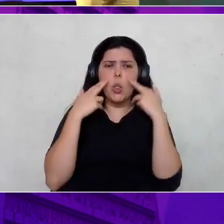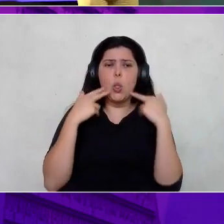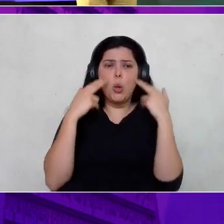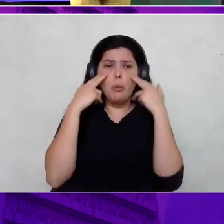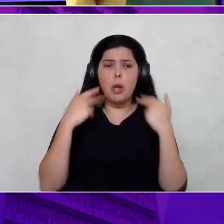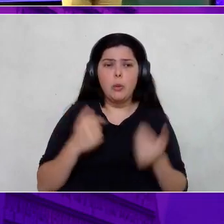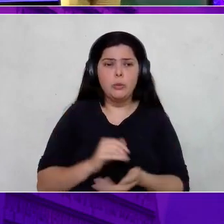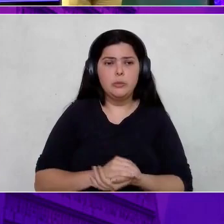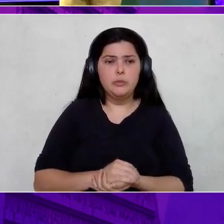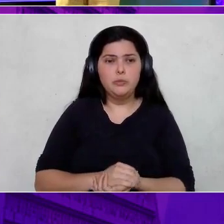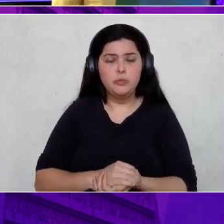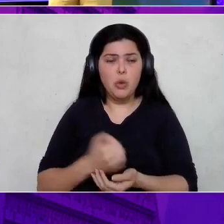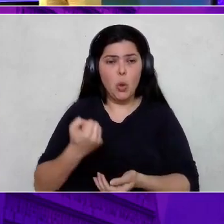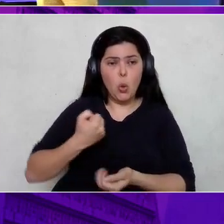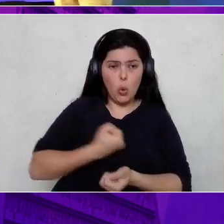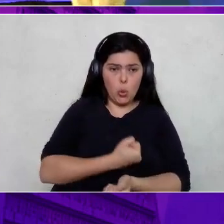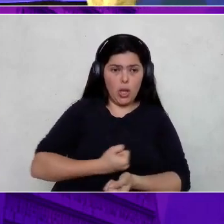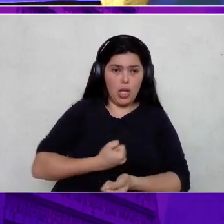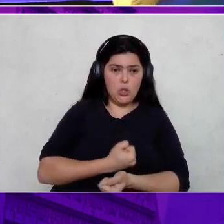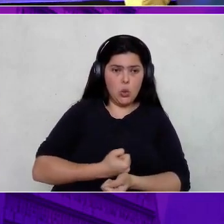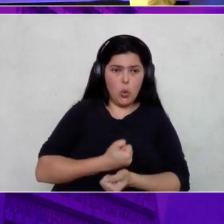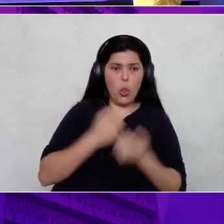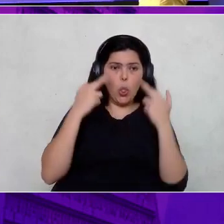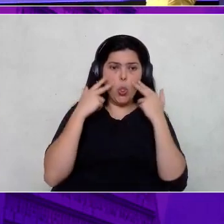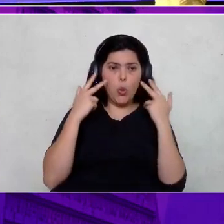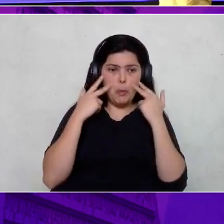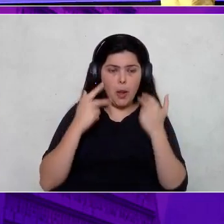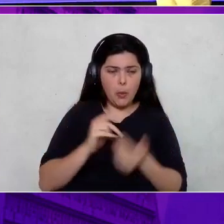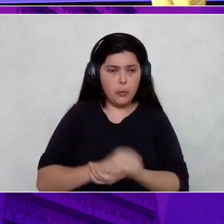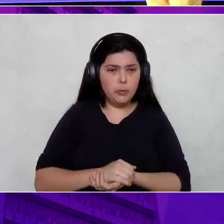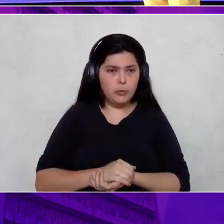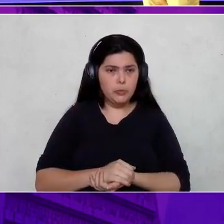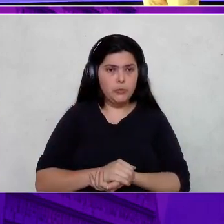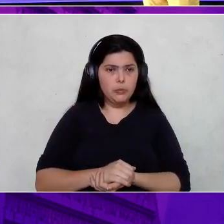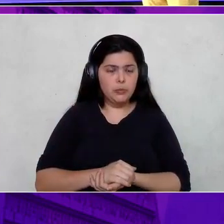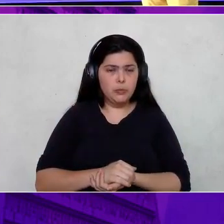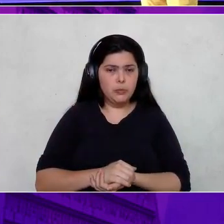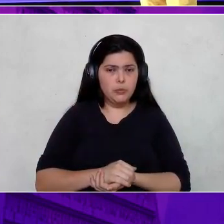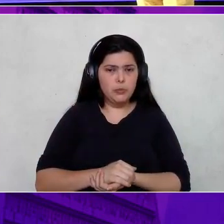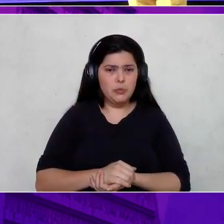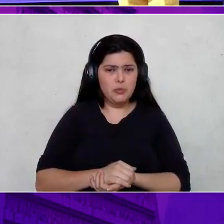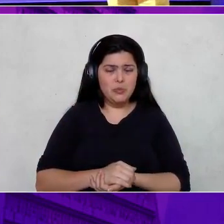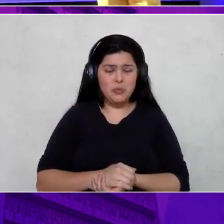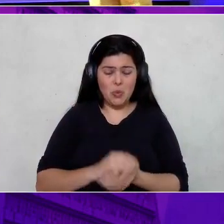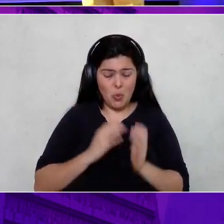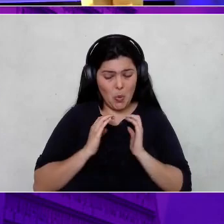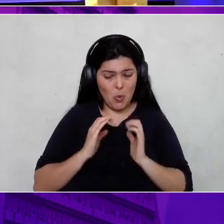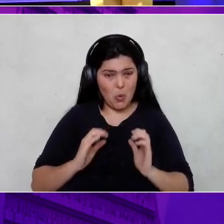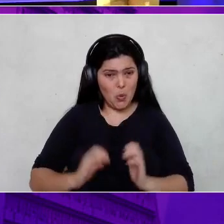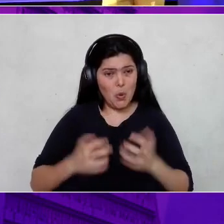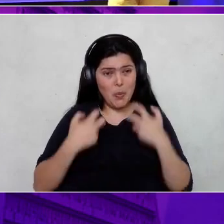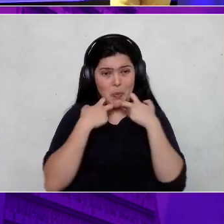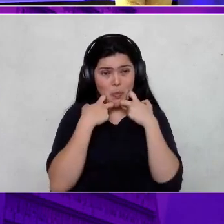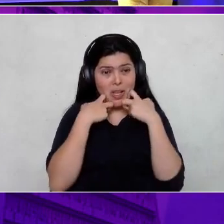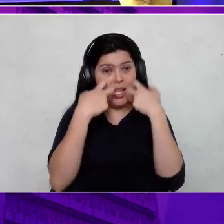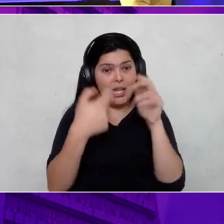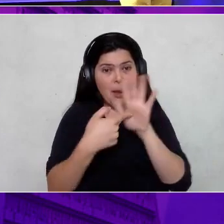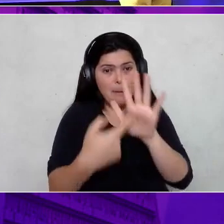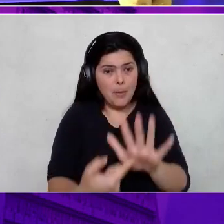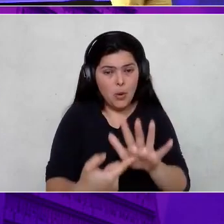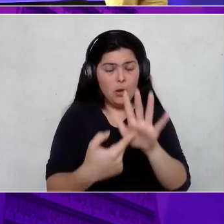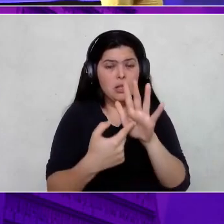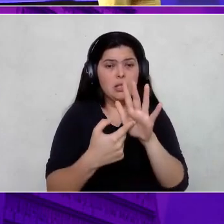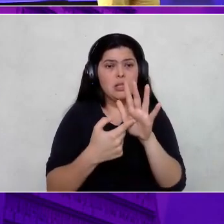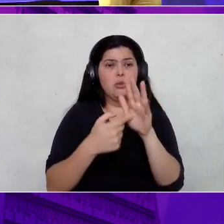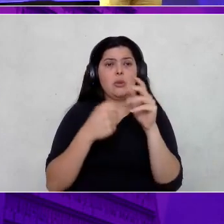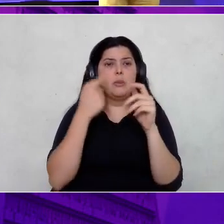Ultrassom. Tudo normal. Cara, o nosso corpo começa a gritar. Eu estava prestes a ter um burnout.